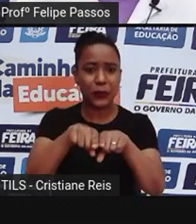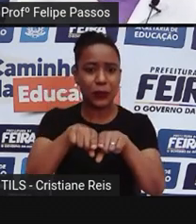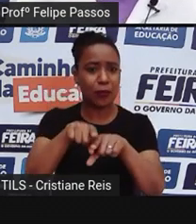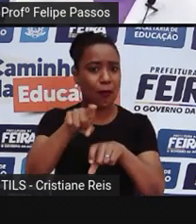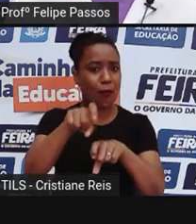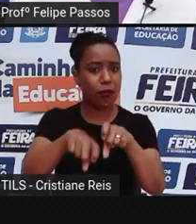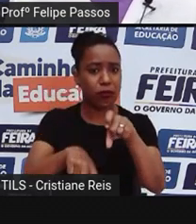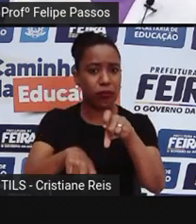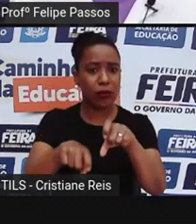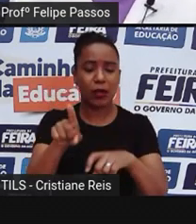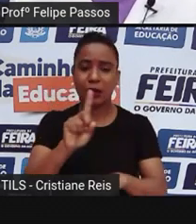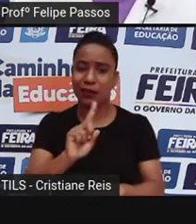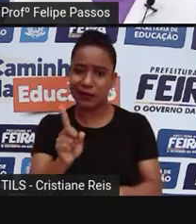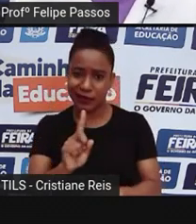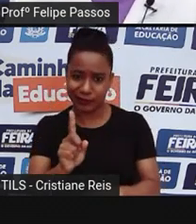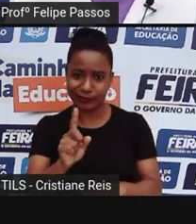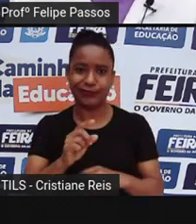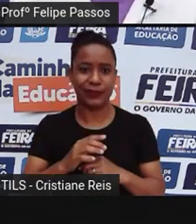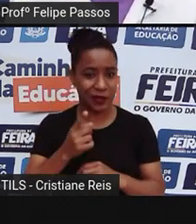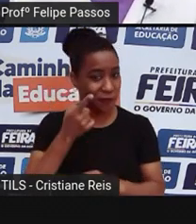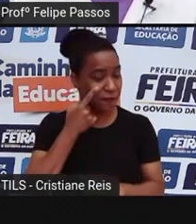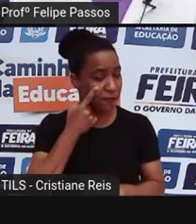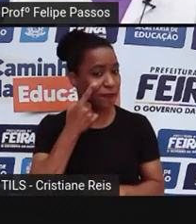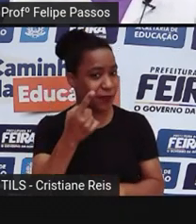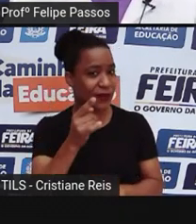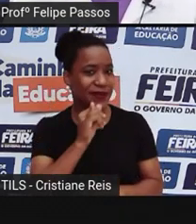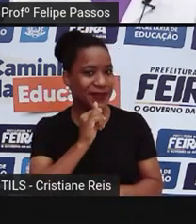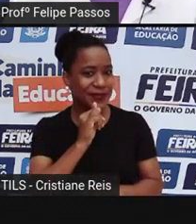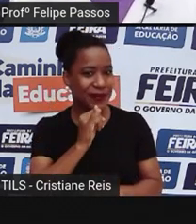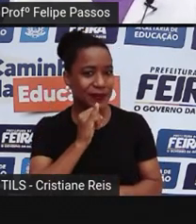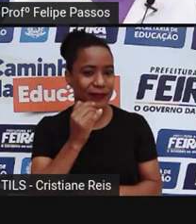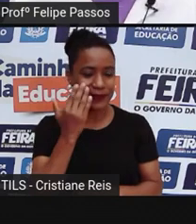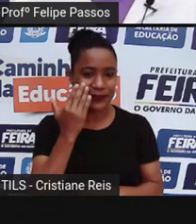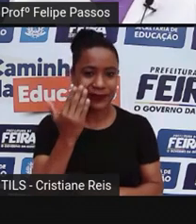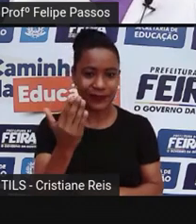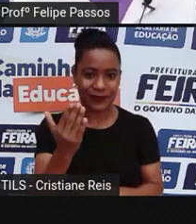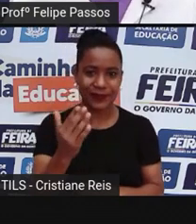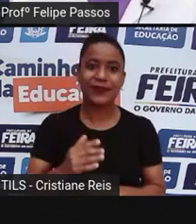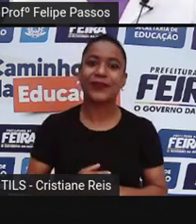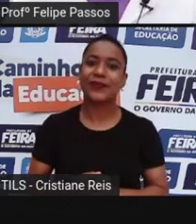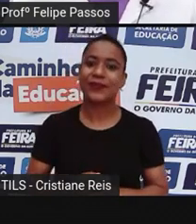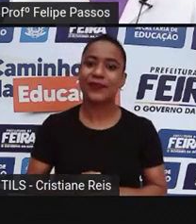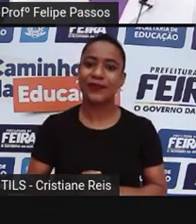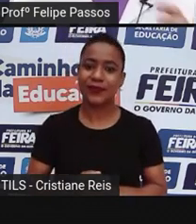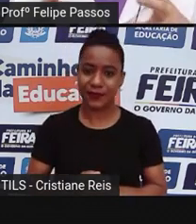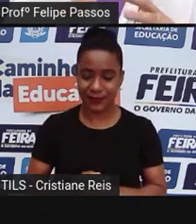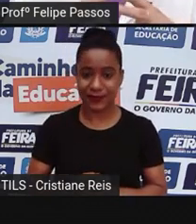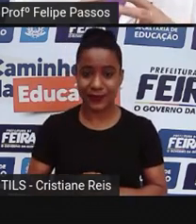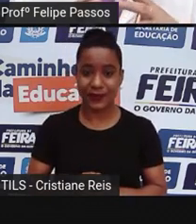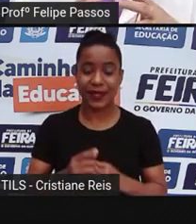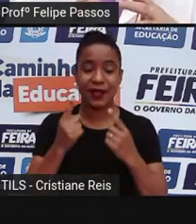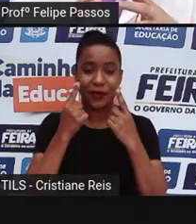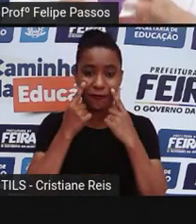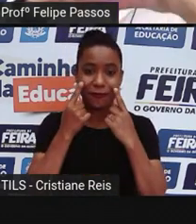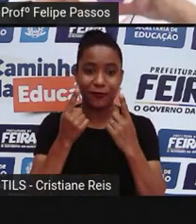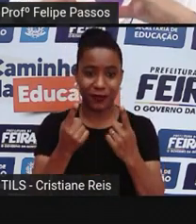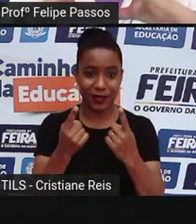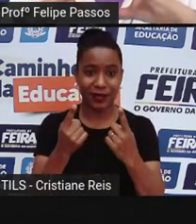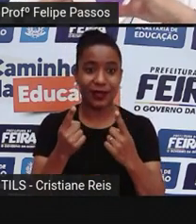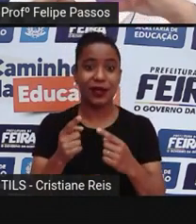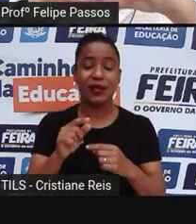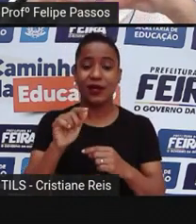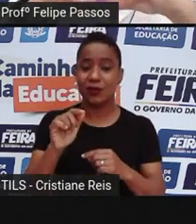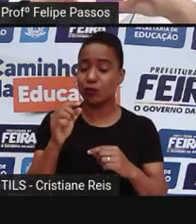também com outros organismos. A gente vai ver exemplos já já. O organismo unicelular, ele simplesmente é uma célula. Uma